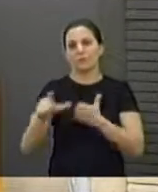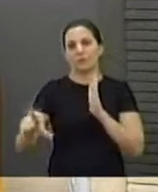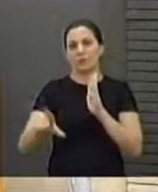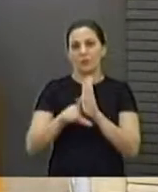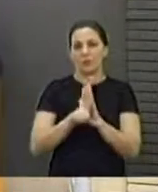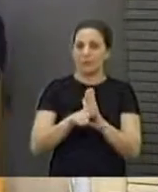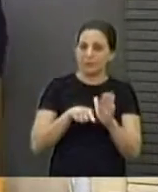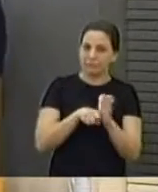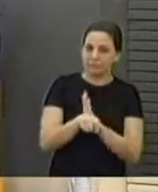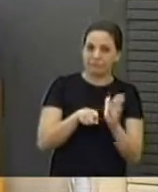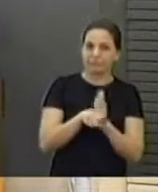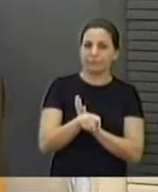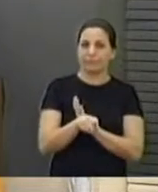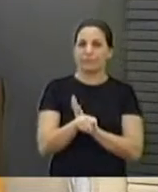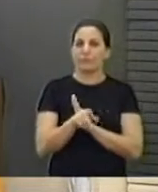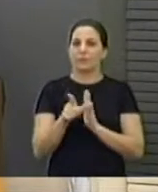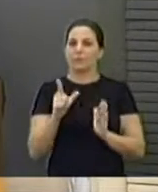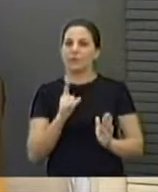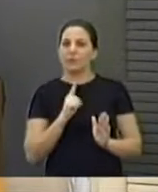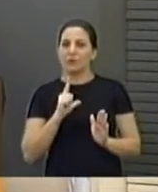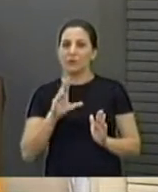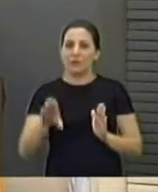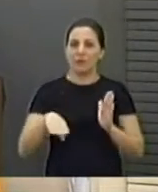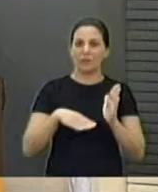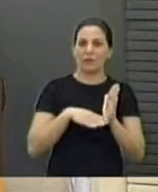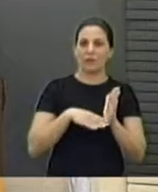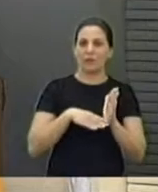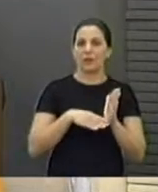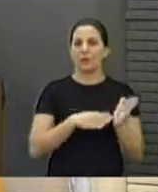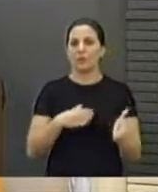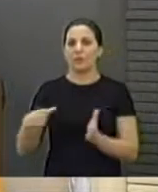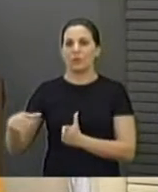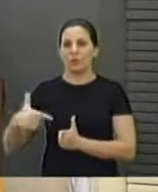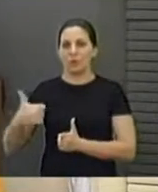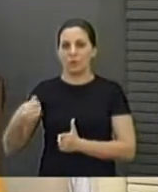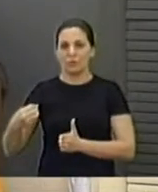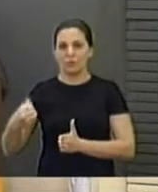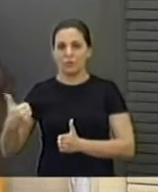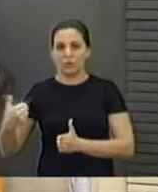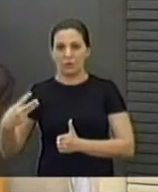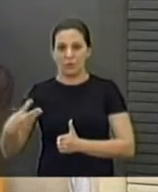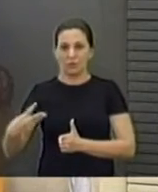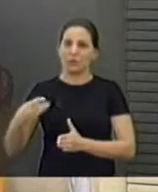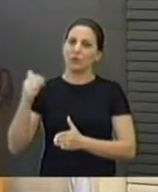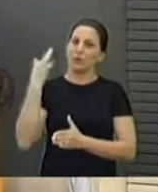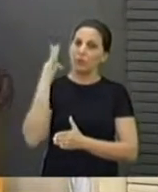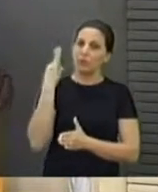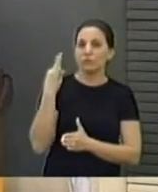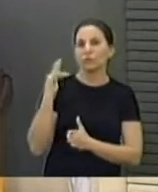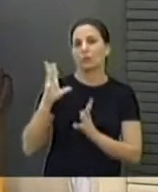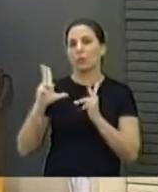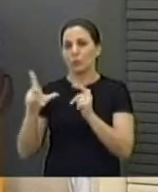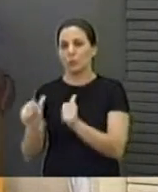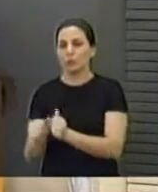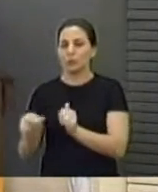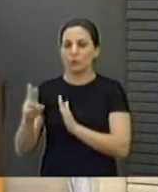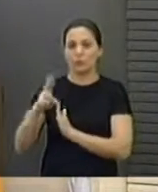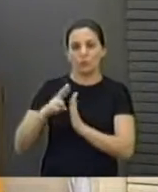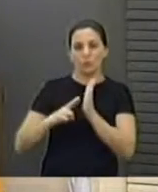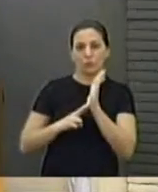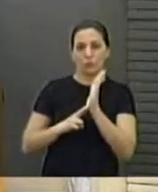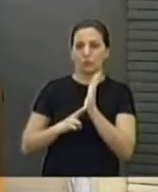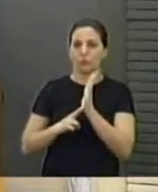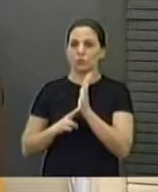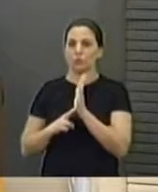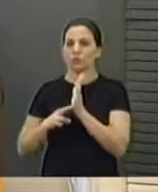questionada, temos que até, o exercício fiscal 2013, a contabilidade da fundação, foi toda registrada, no